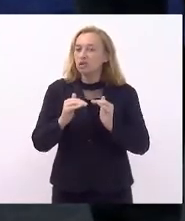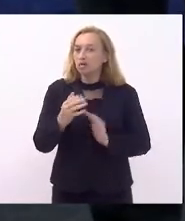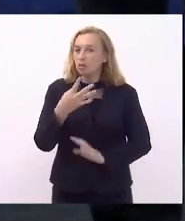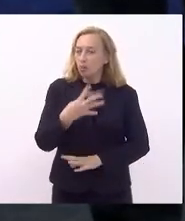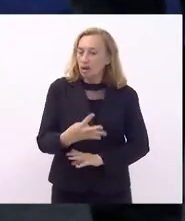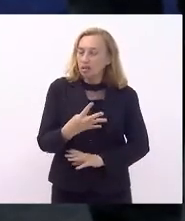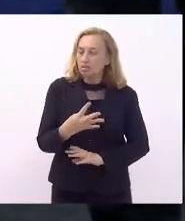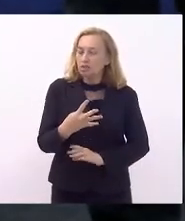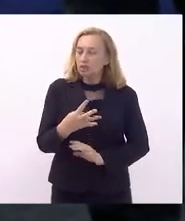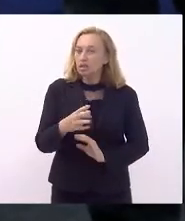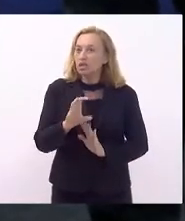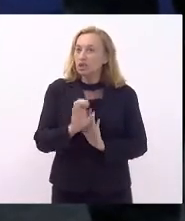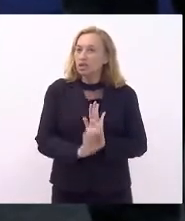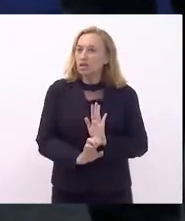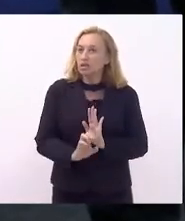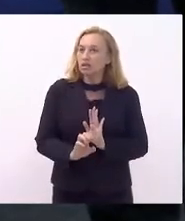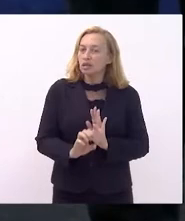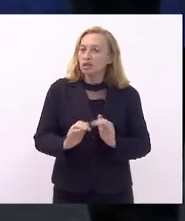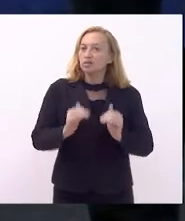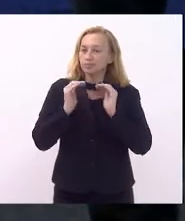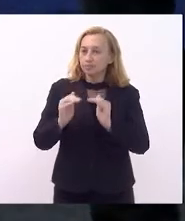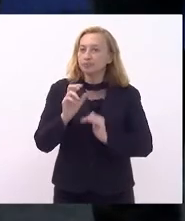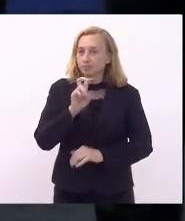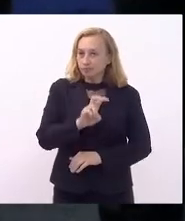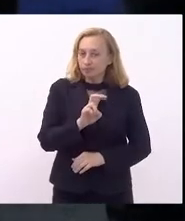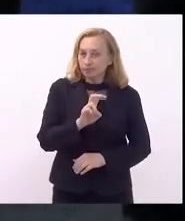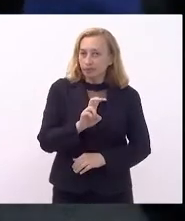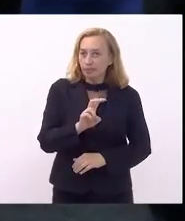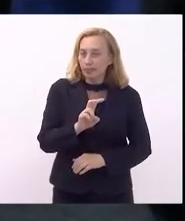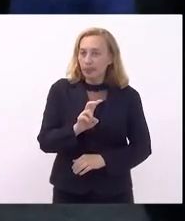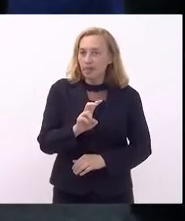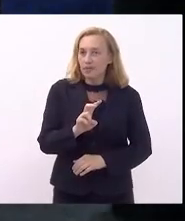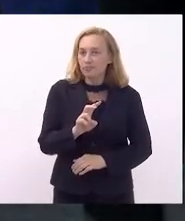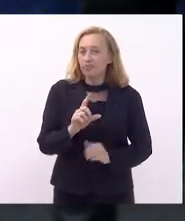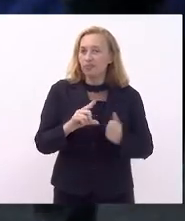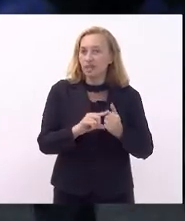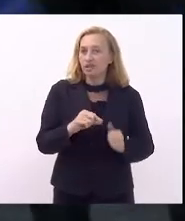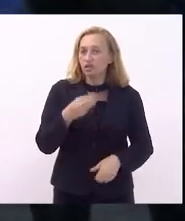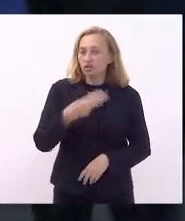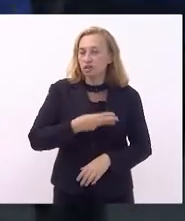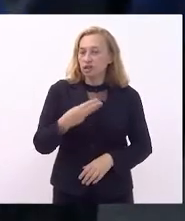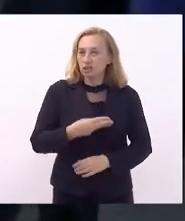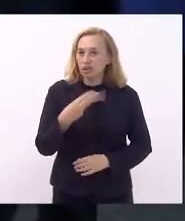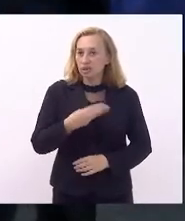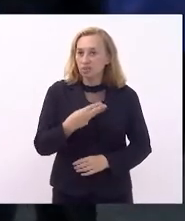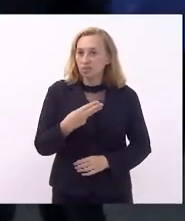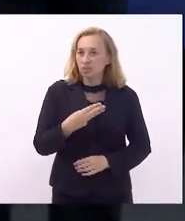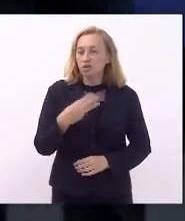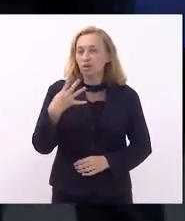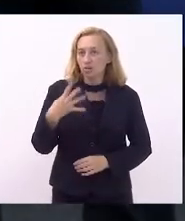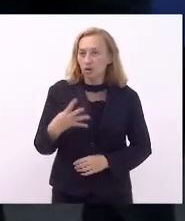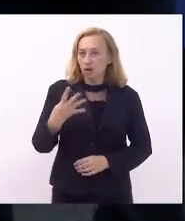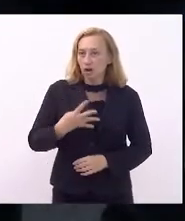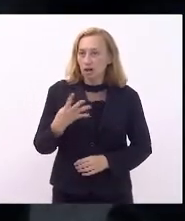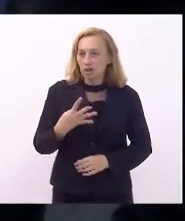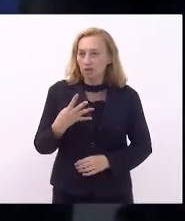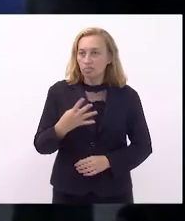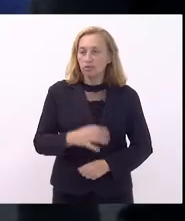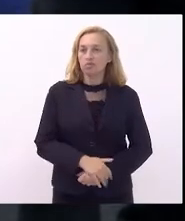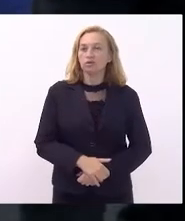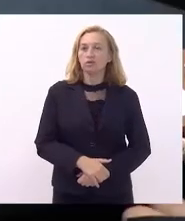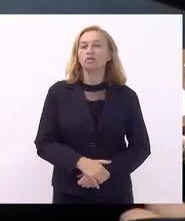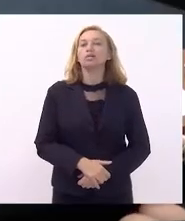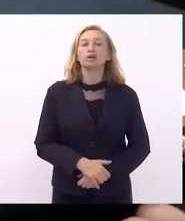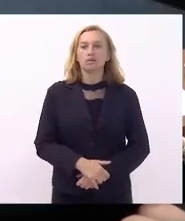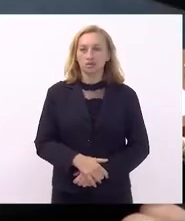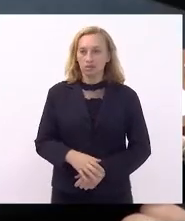4, e emenda supressiva, 5. As supressivas são artigo 3º e 4º, respectivamente. É